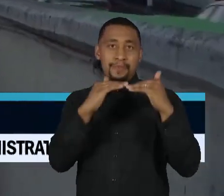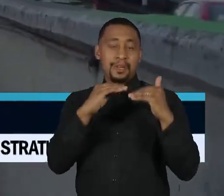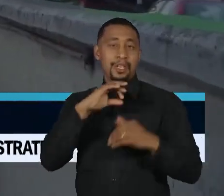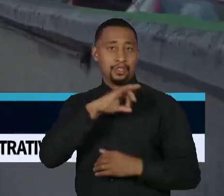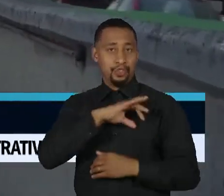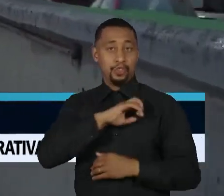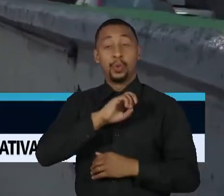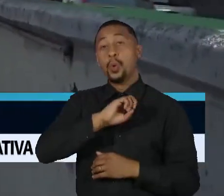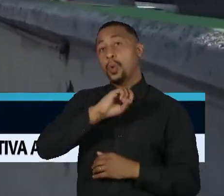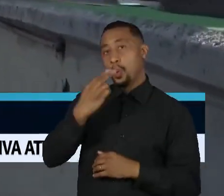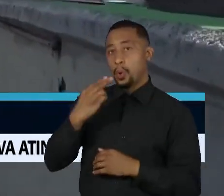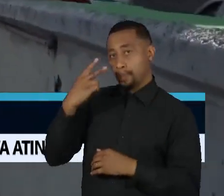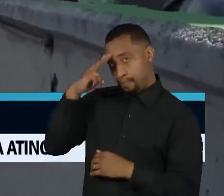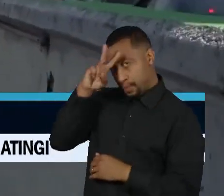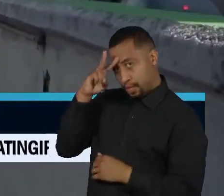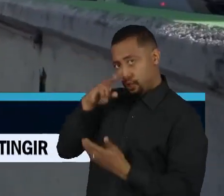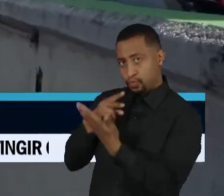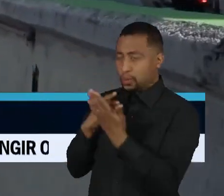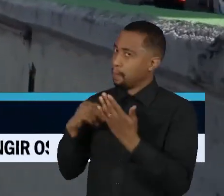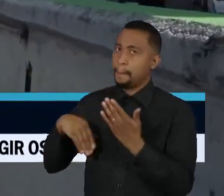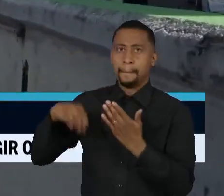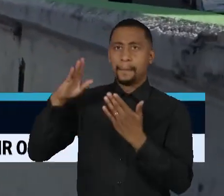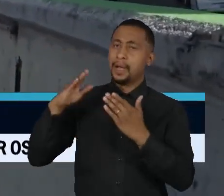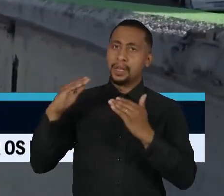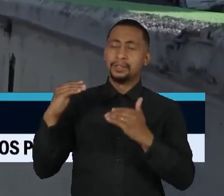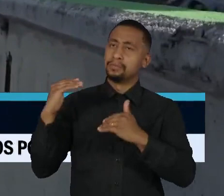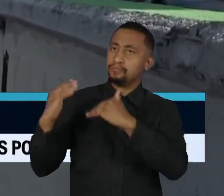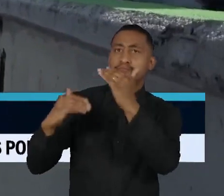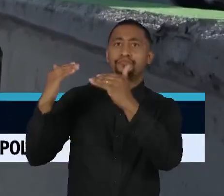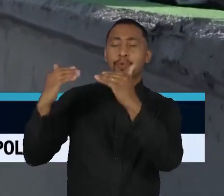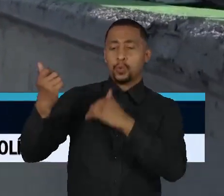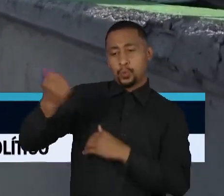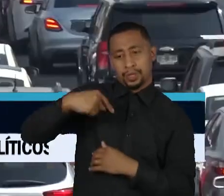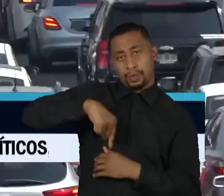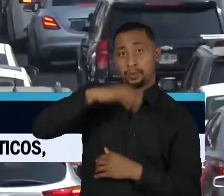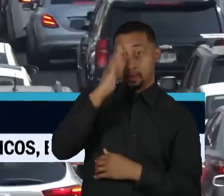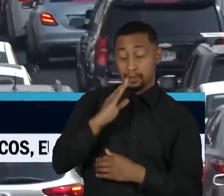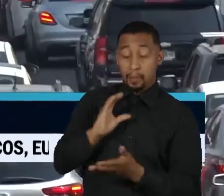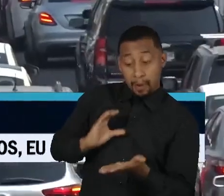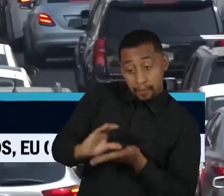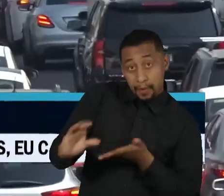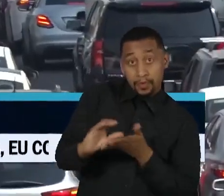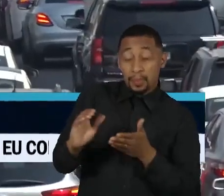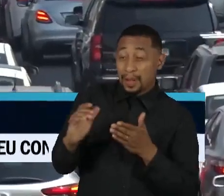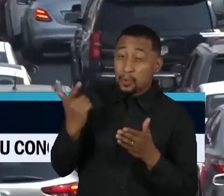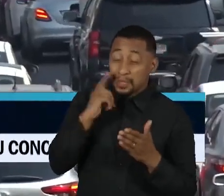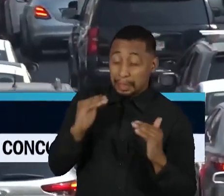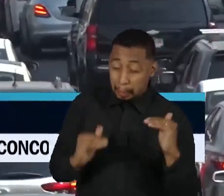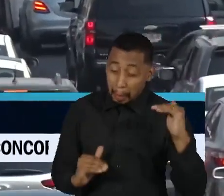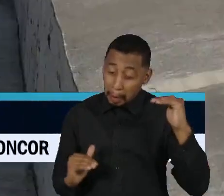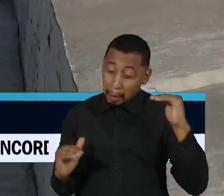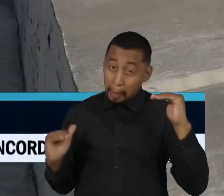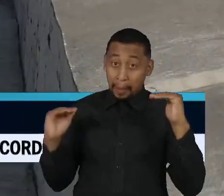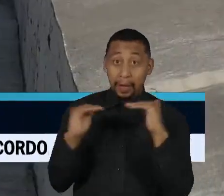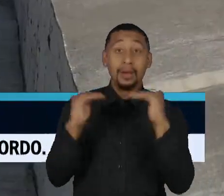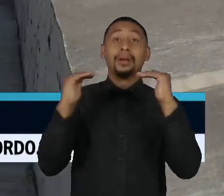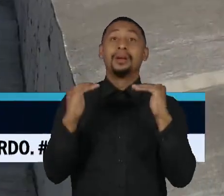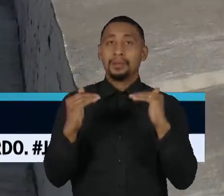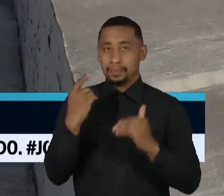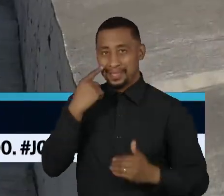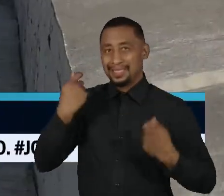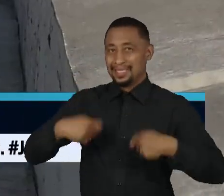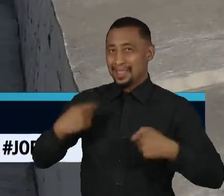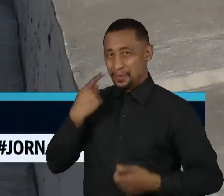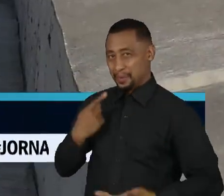cidade do México, consideradas referências, seria necessário investir 3% do PIB, quase 300